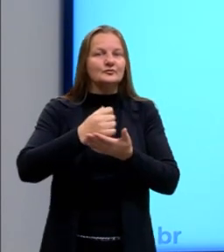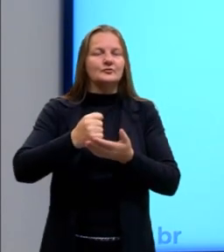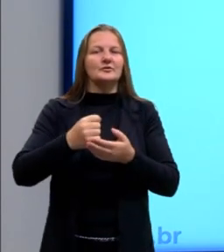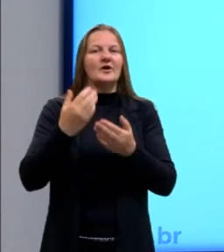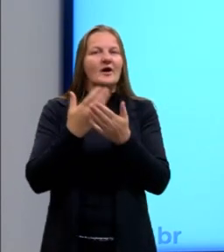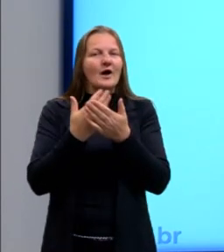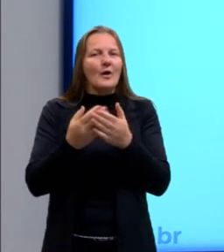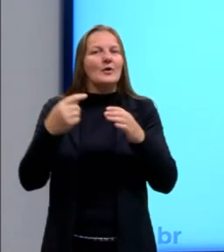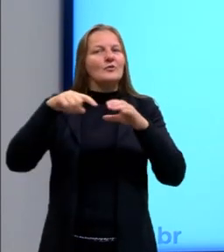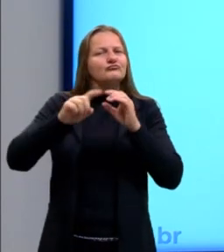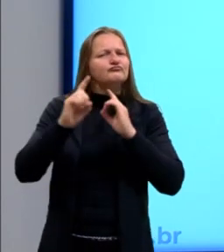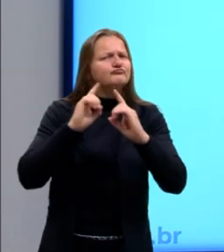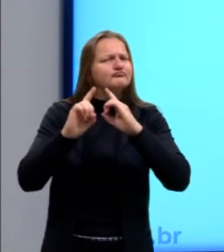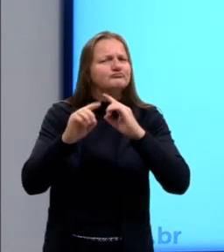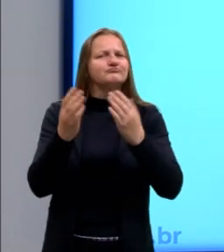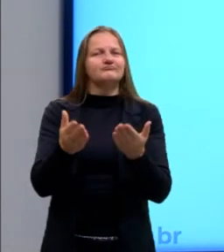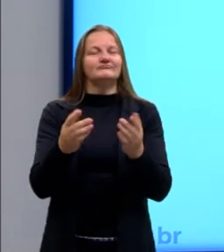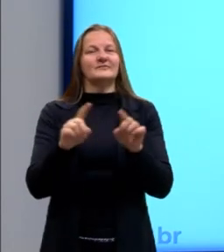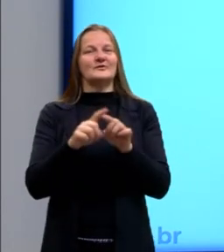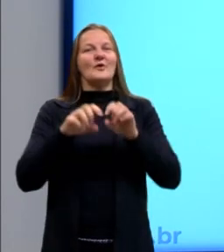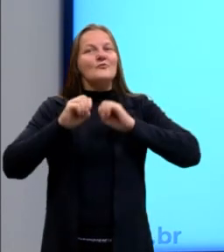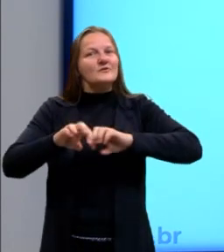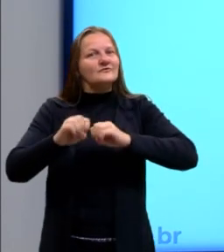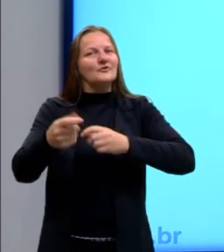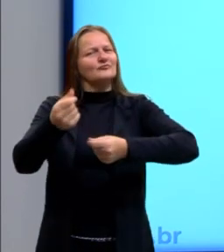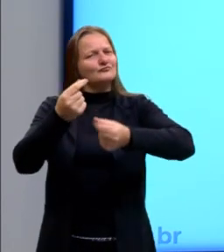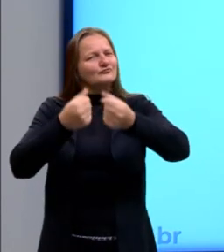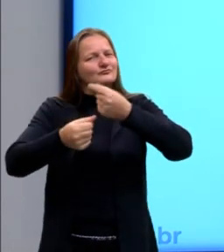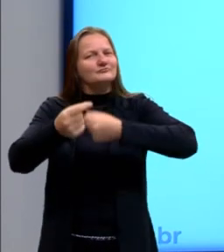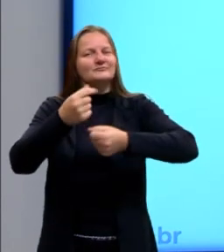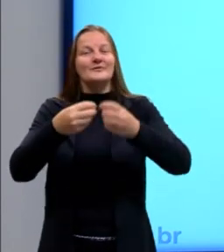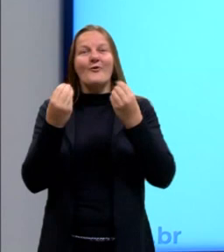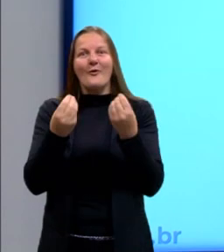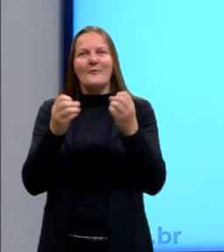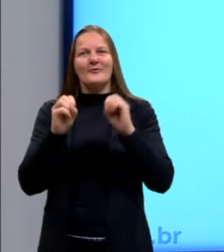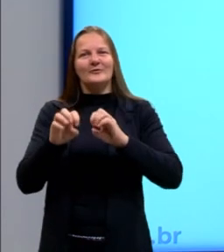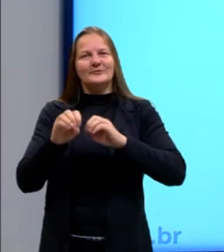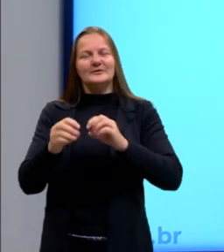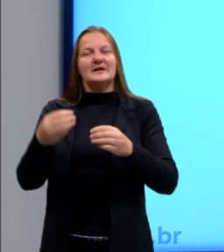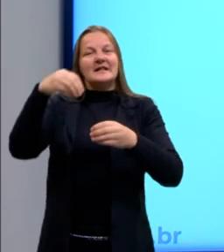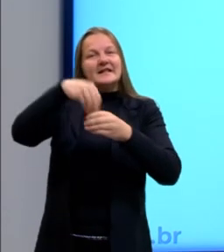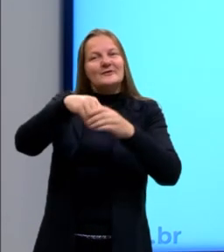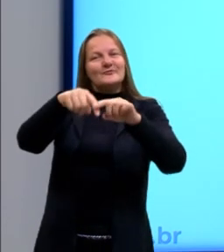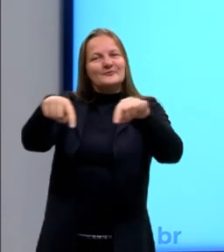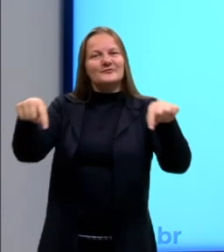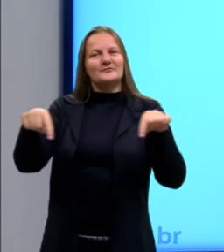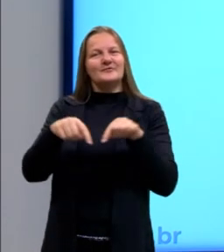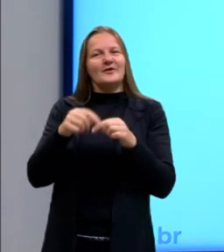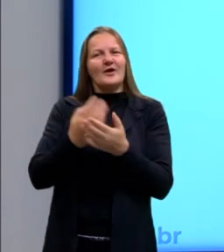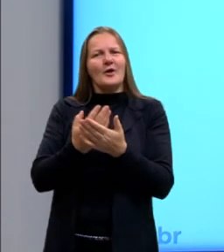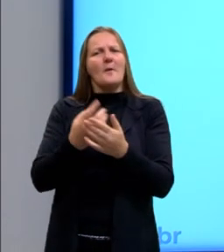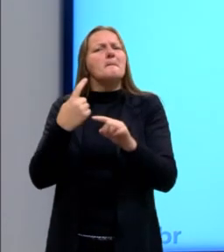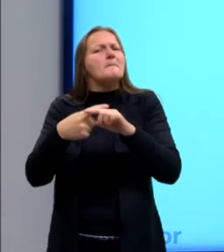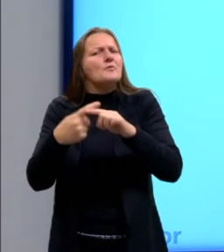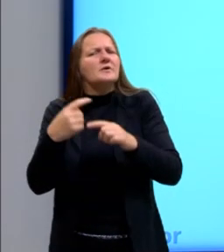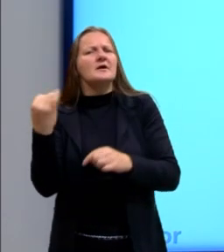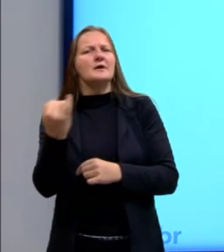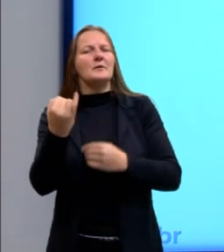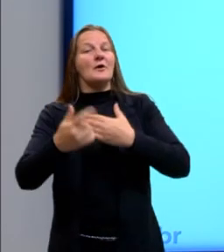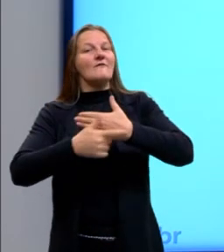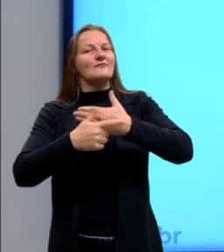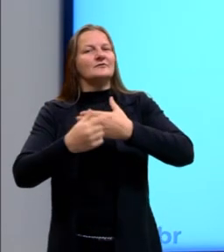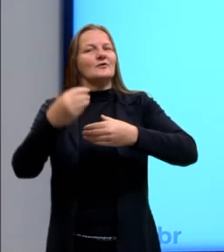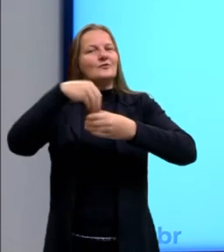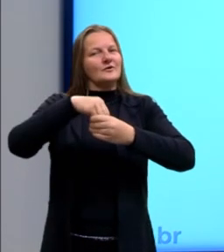aula de hoje nessa discussão da educação financeira em sala de aula, né? Qual a importância desse estudo para